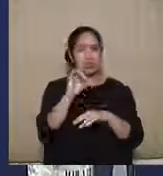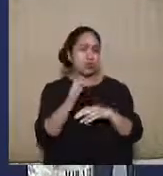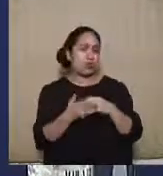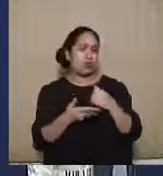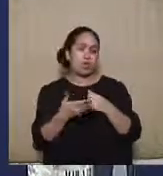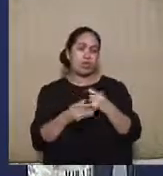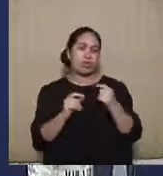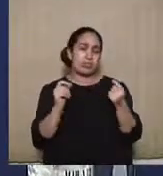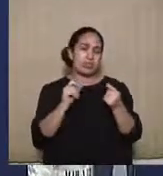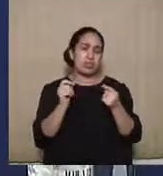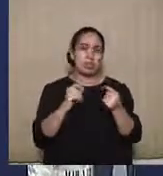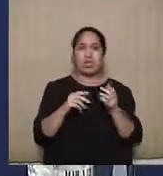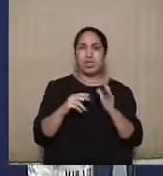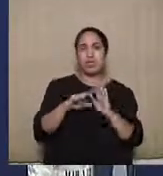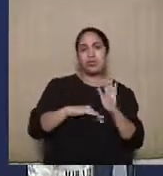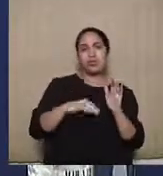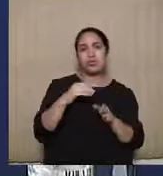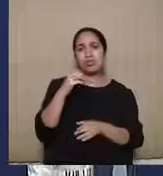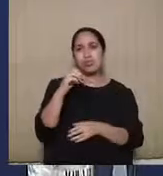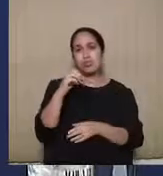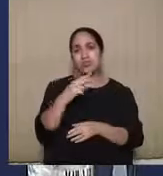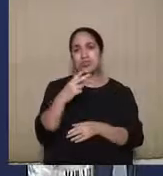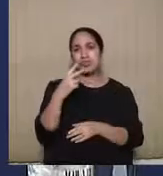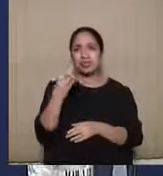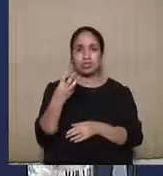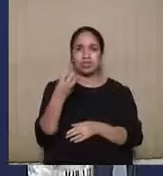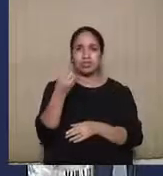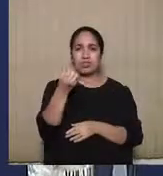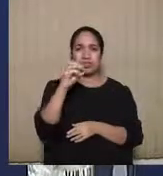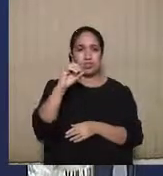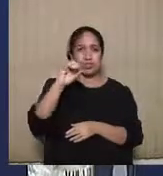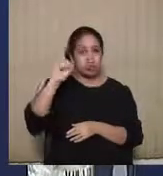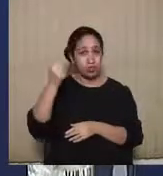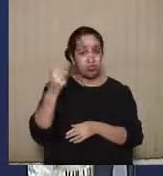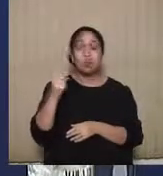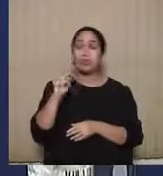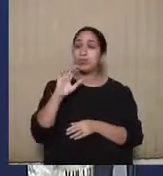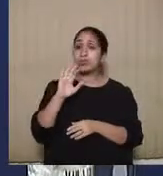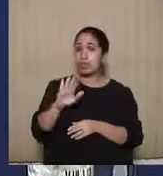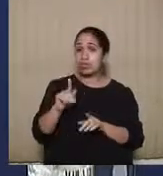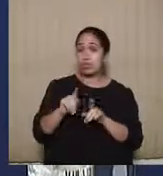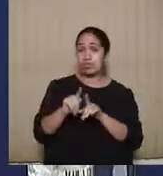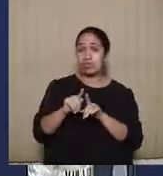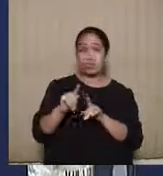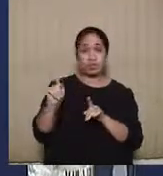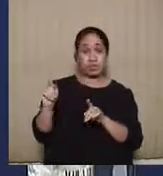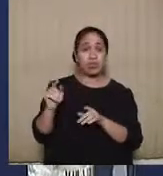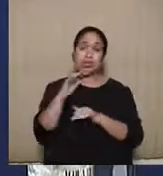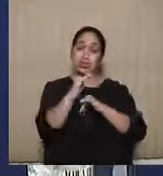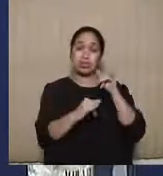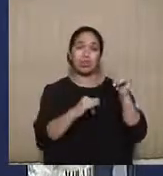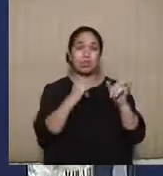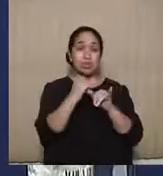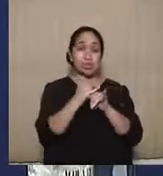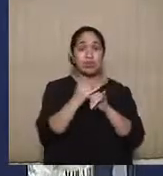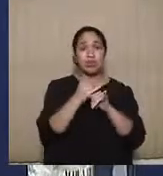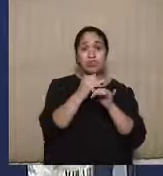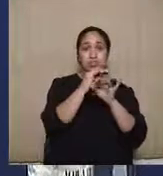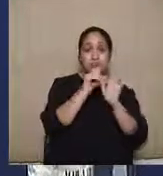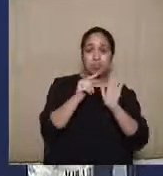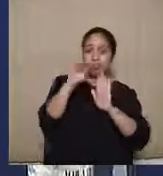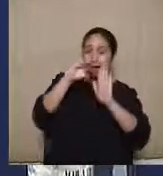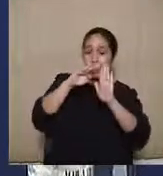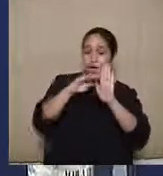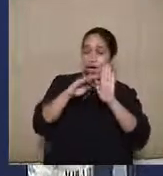na Resolução 23.608, mas também com o próprio marco civil da internet, que vai trazer a possibilidade,